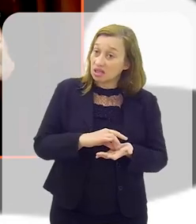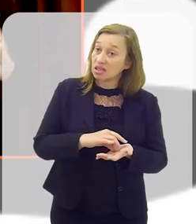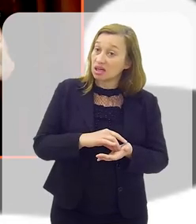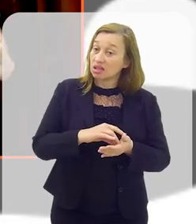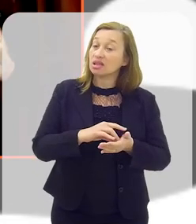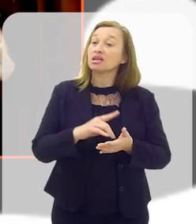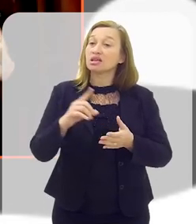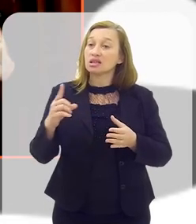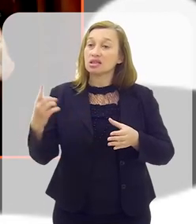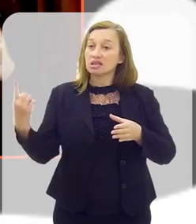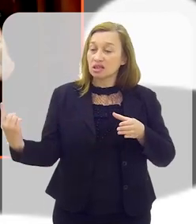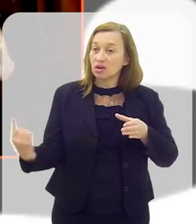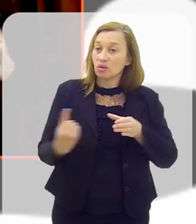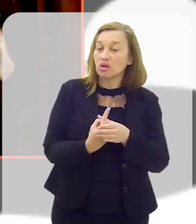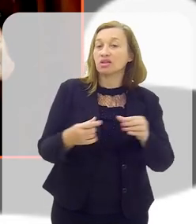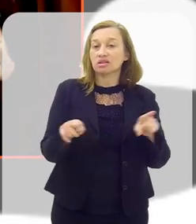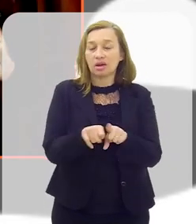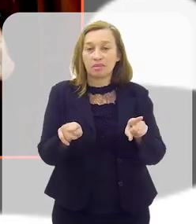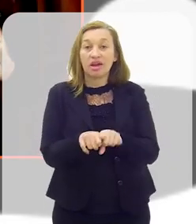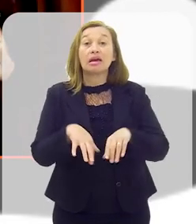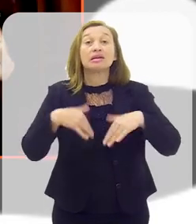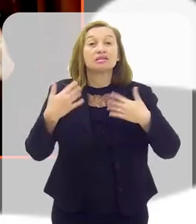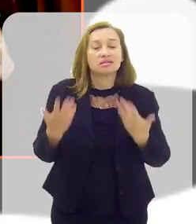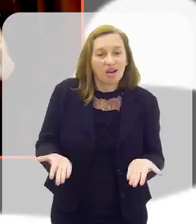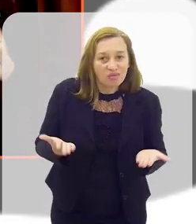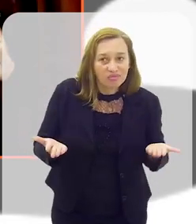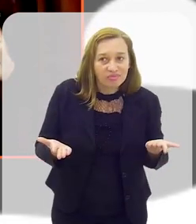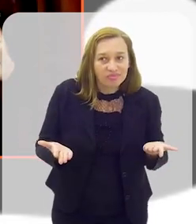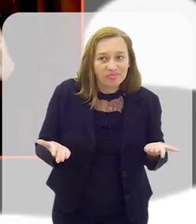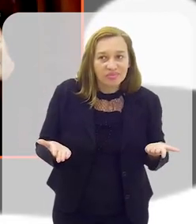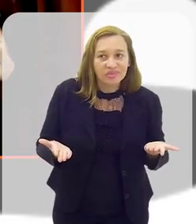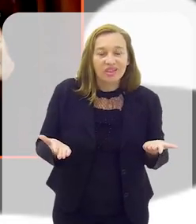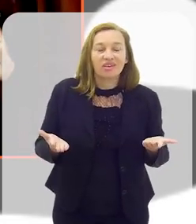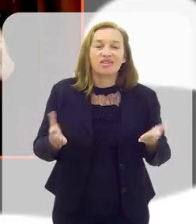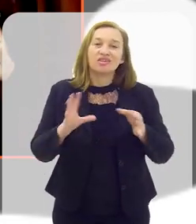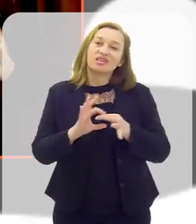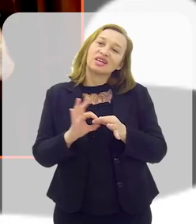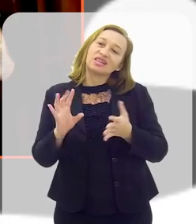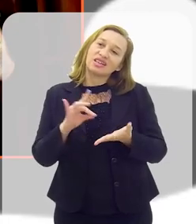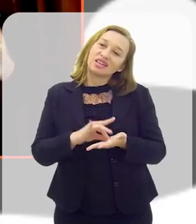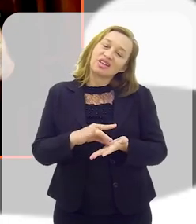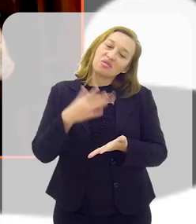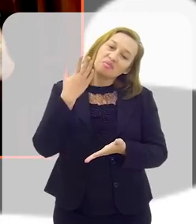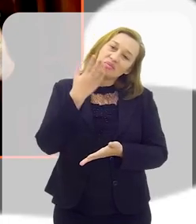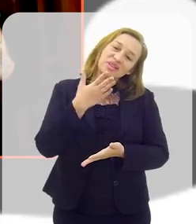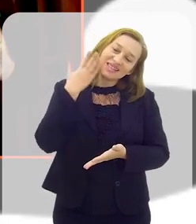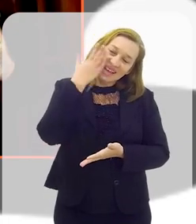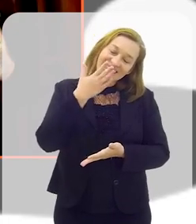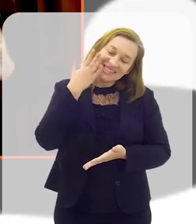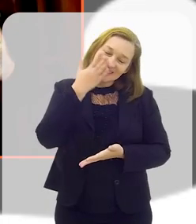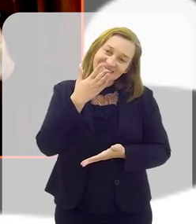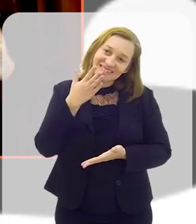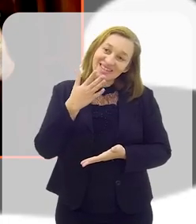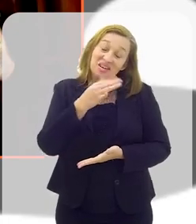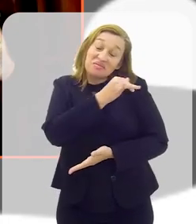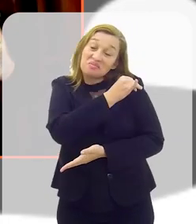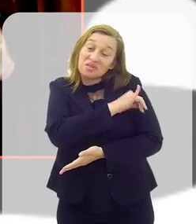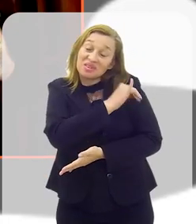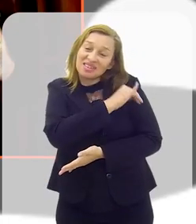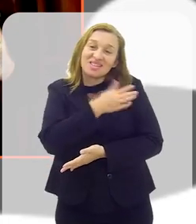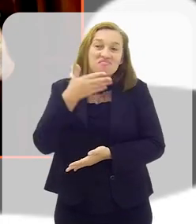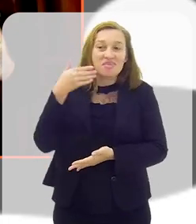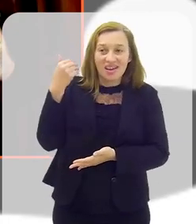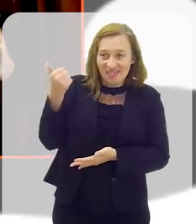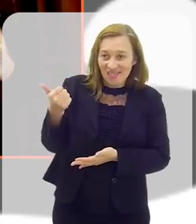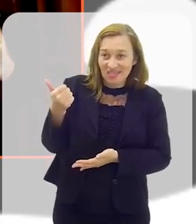na realidade, serem ouvidas também. Então, o que eu deixo, na realidade, como mensagem, é que, para um Rio